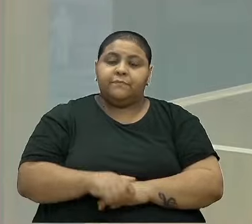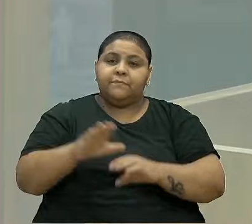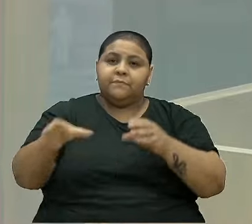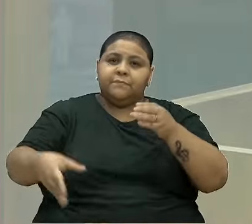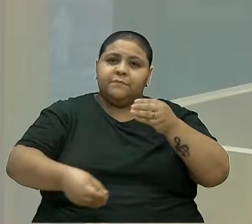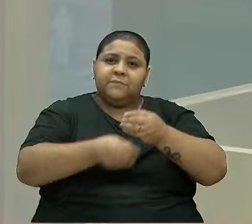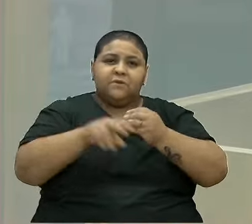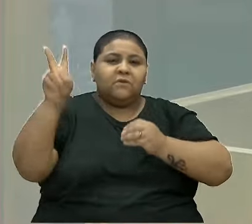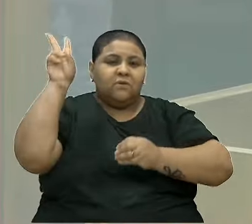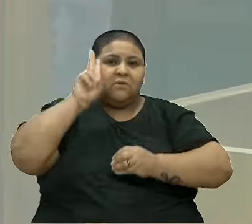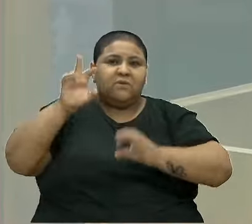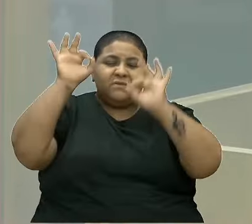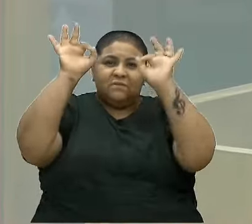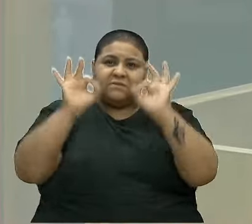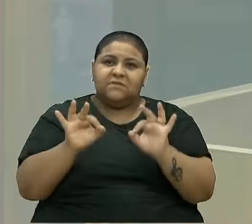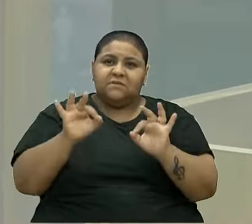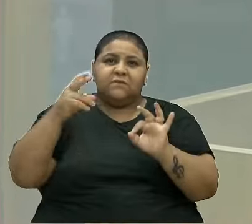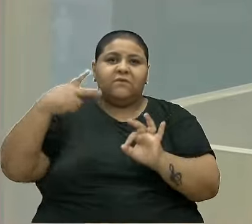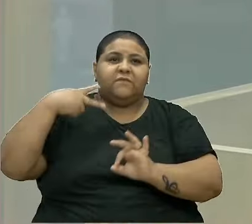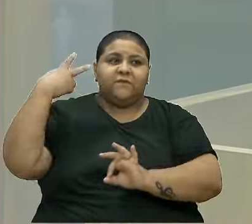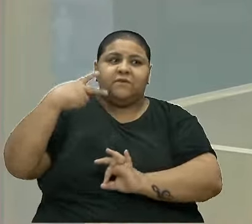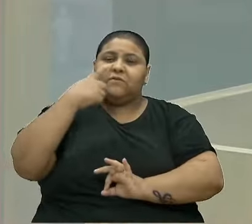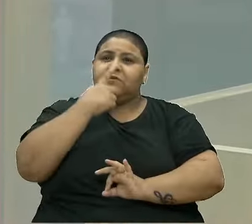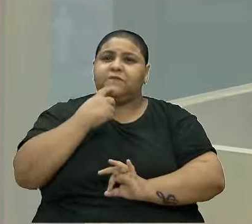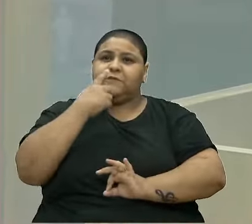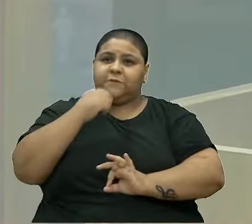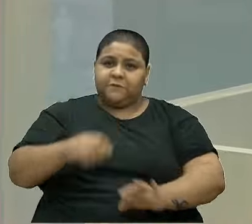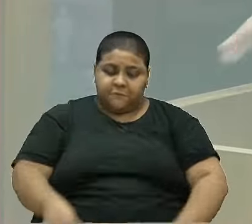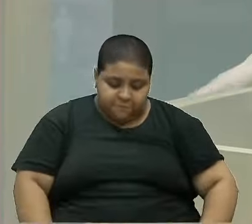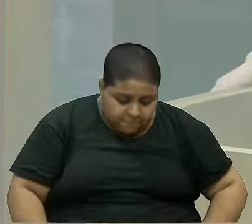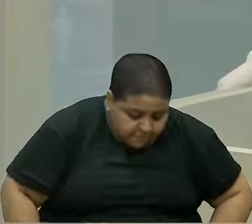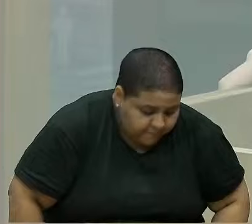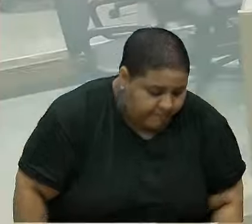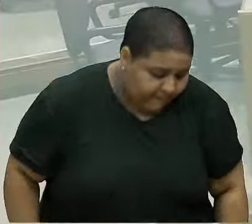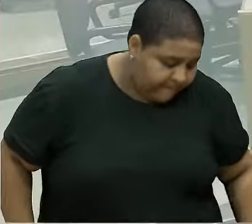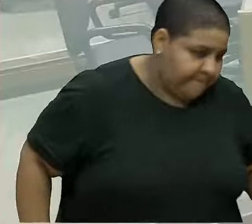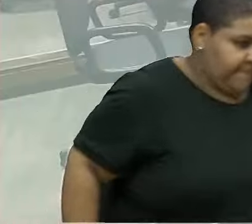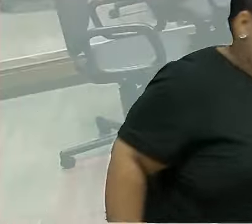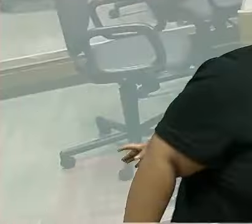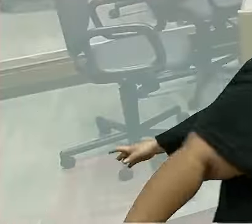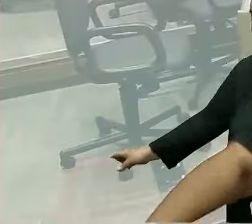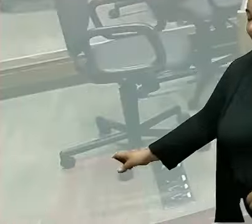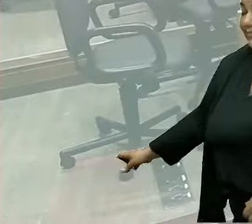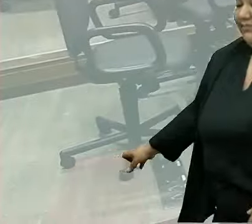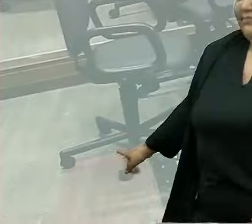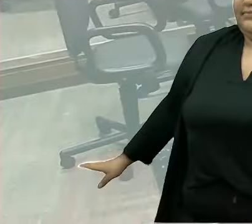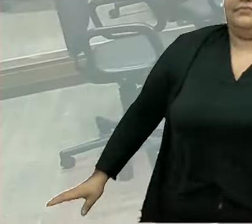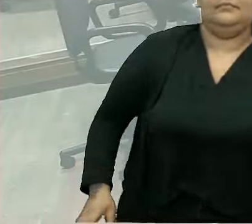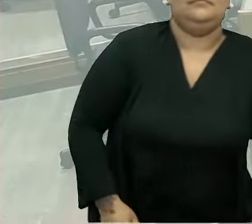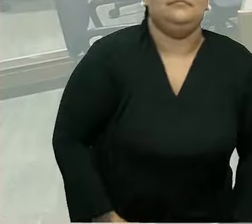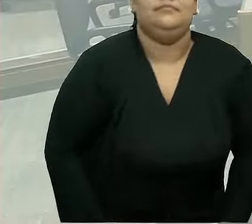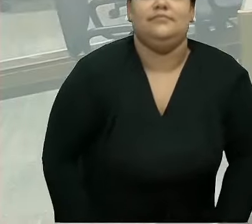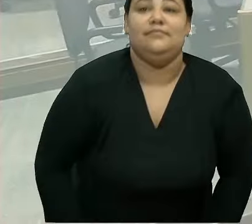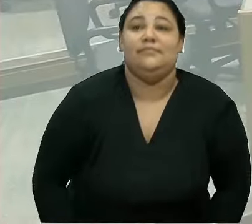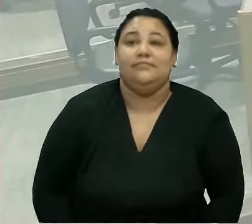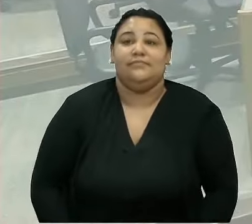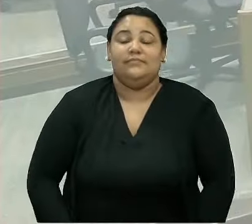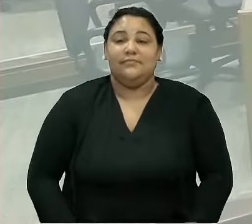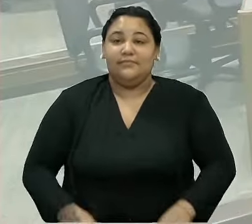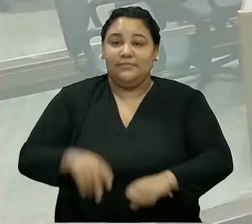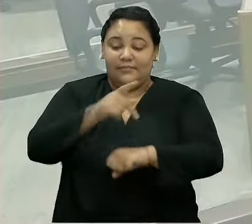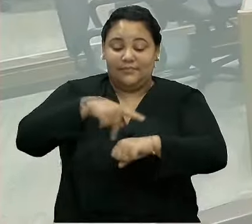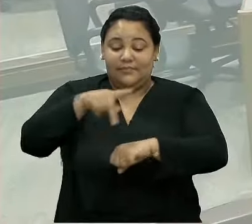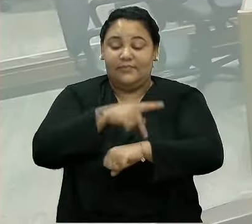não lembro, vereadora Rose. Bom, o país que menos trabalha no mundo pelas pesquisas é a